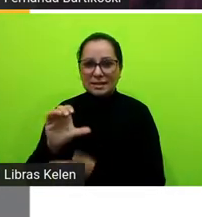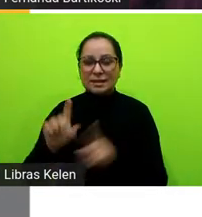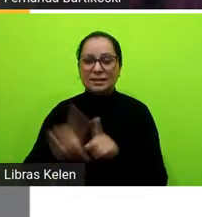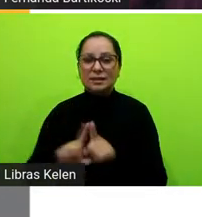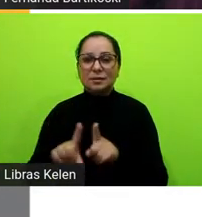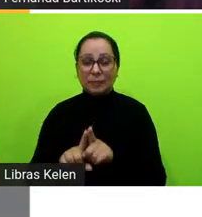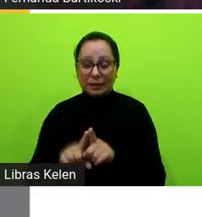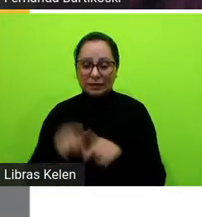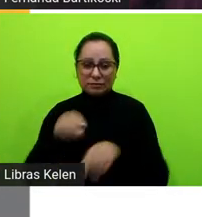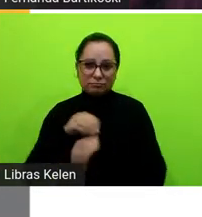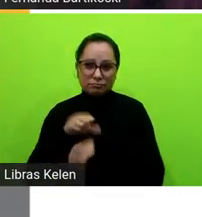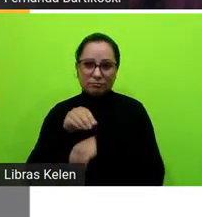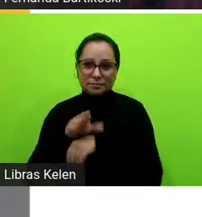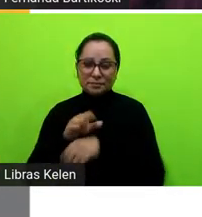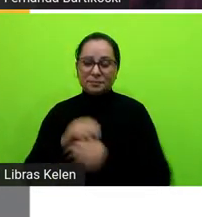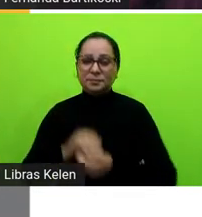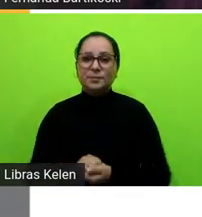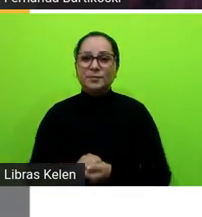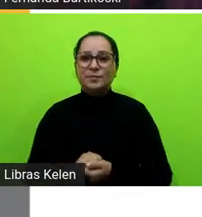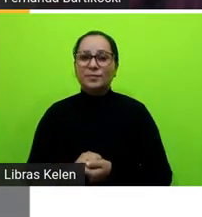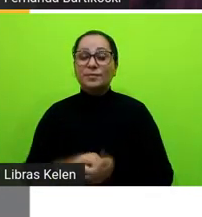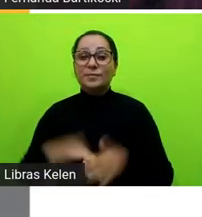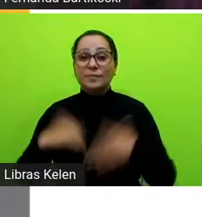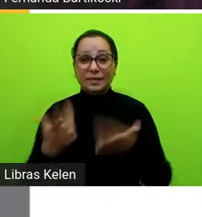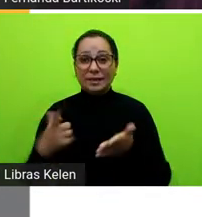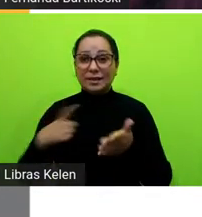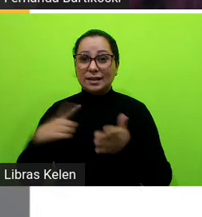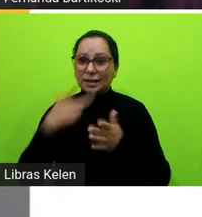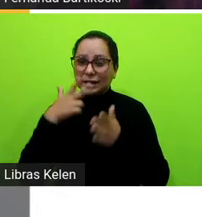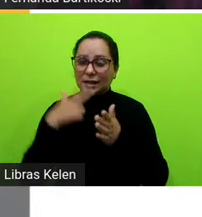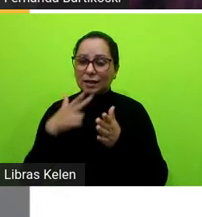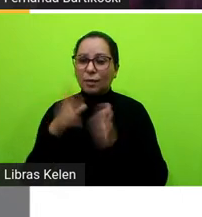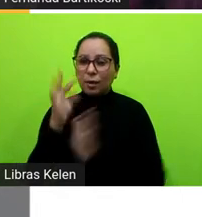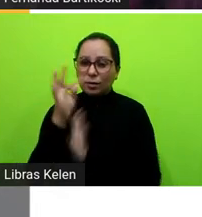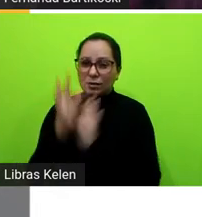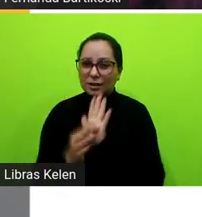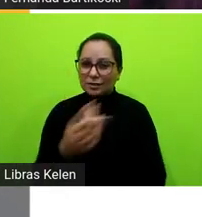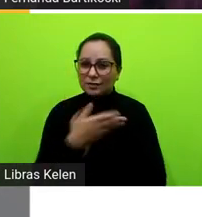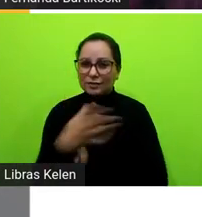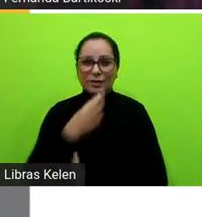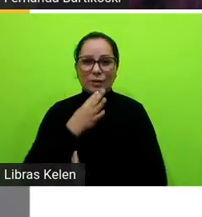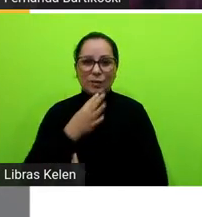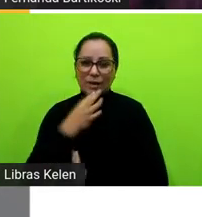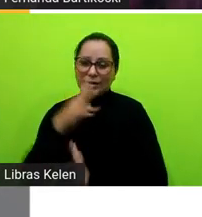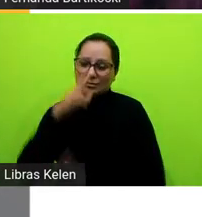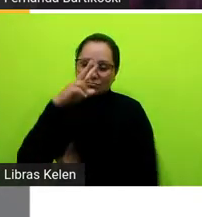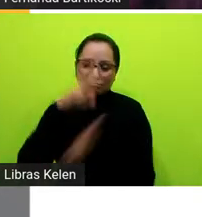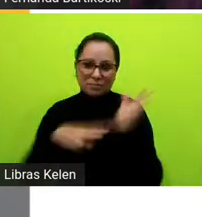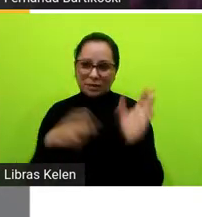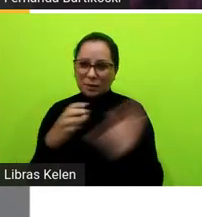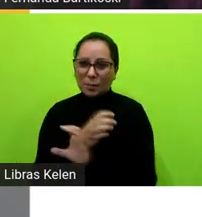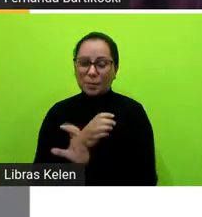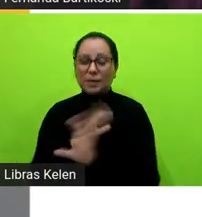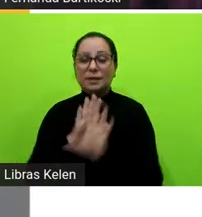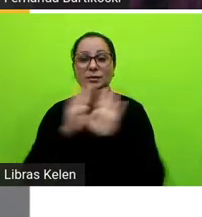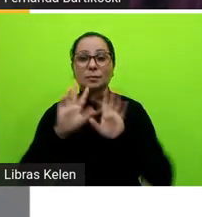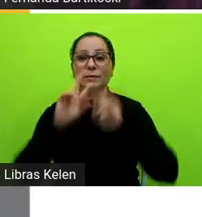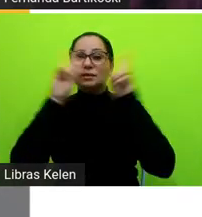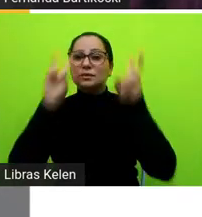sugerem né então aqui a gente fez um recorte algo que vocês conhecem a gente não vai ler sobre